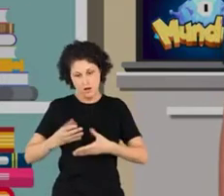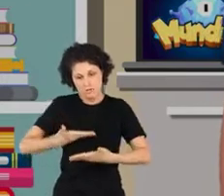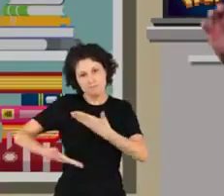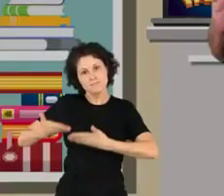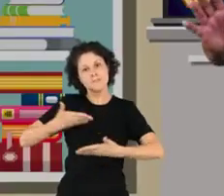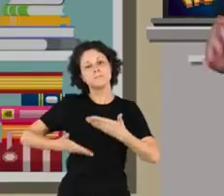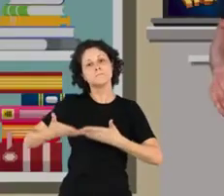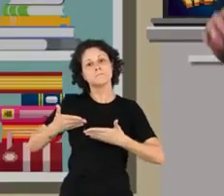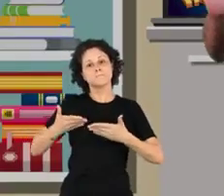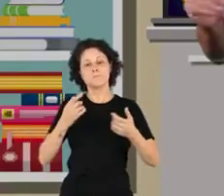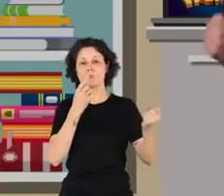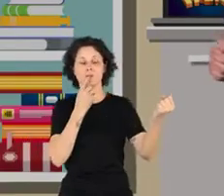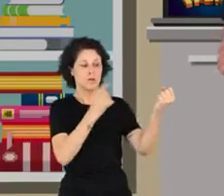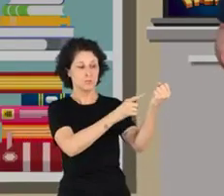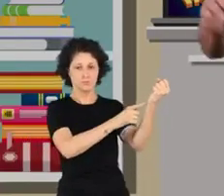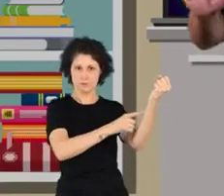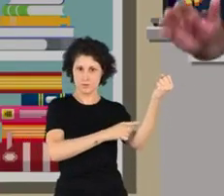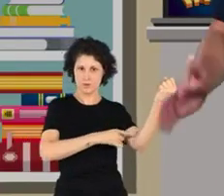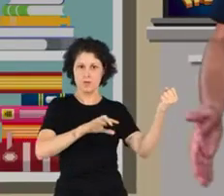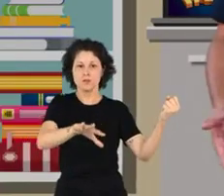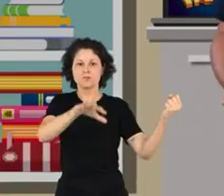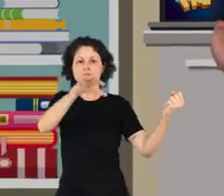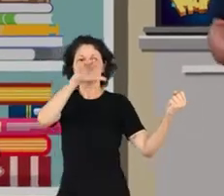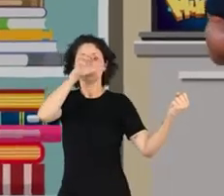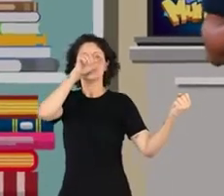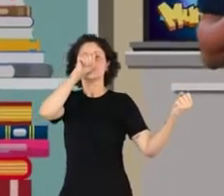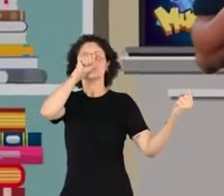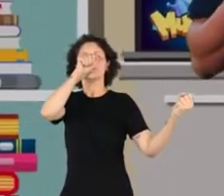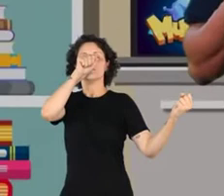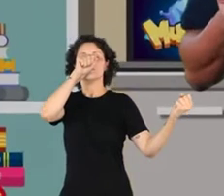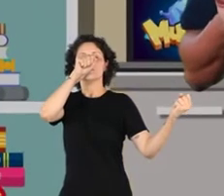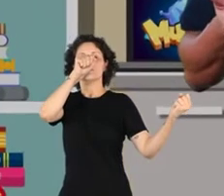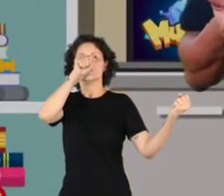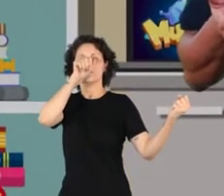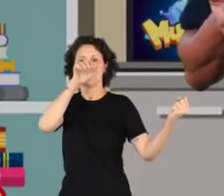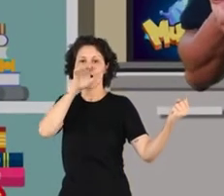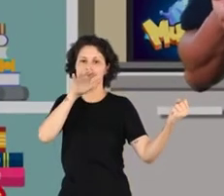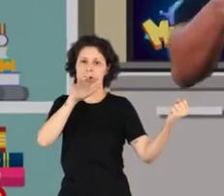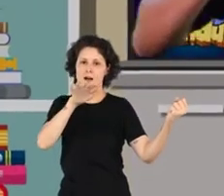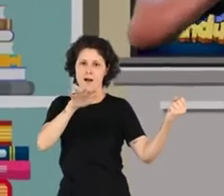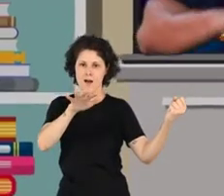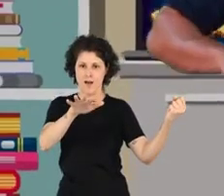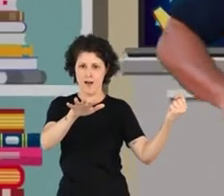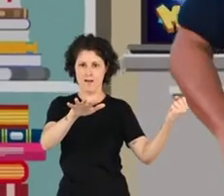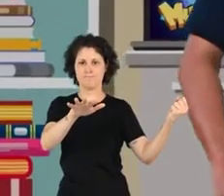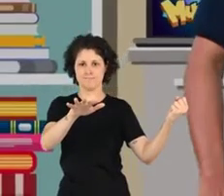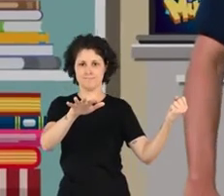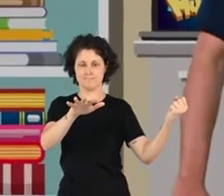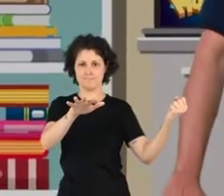gasosas? Veja, durante a respiração, nós inspiramos e expiramos.